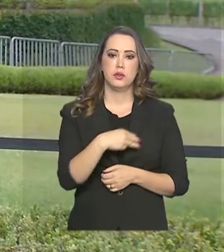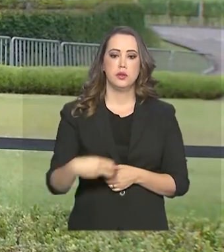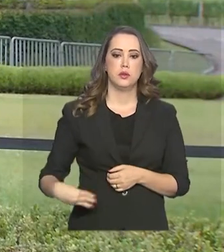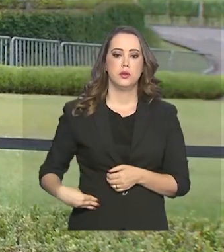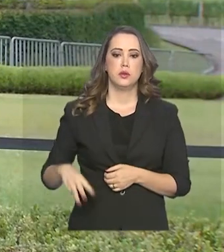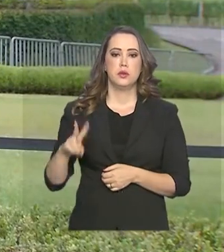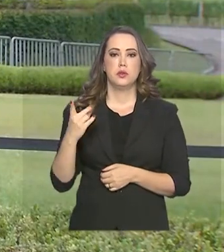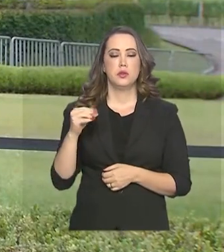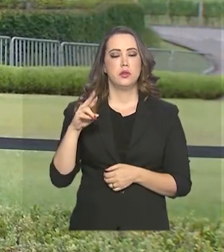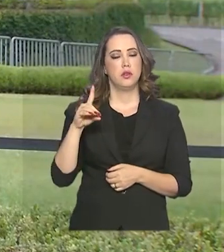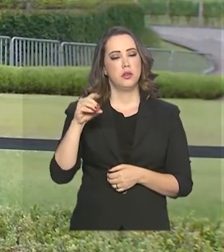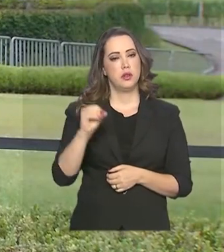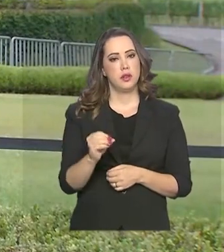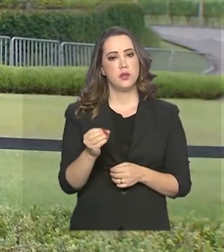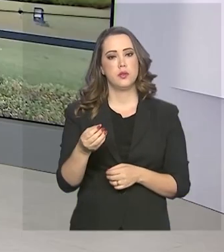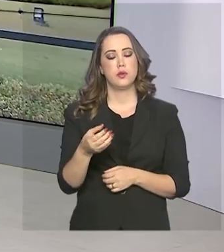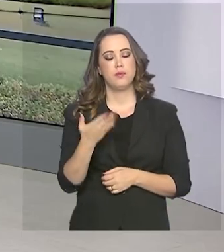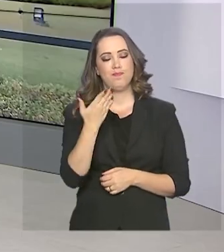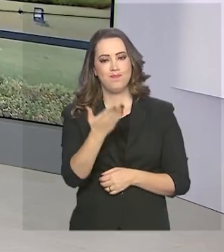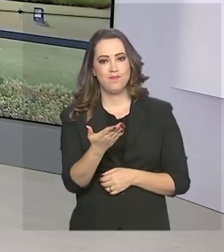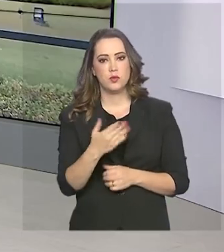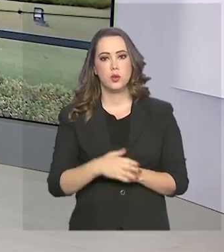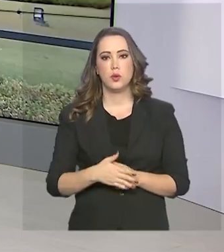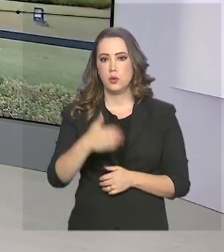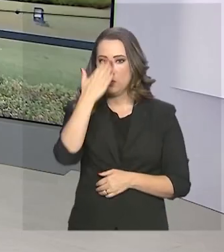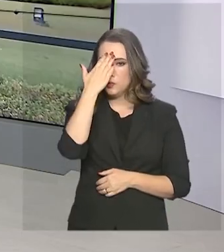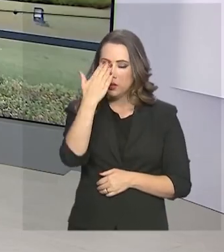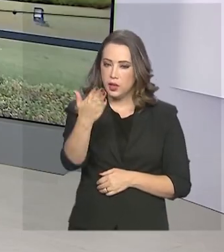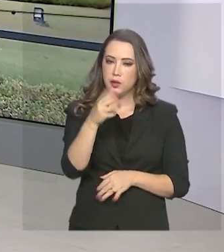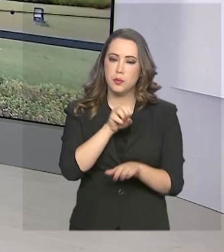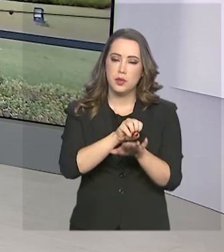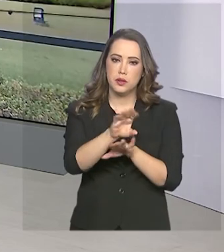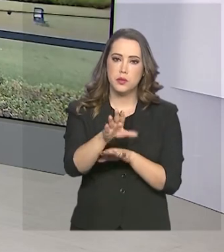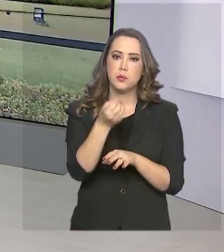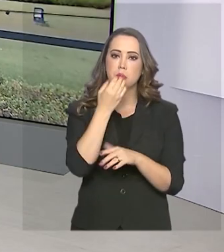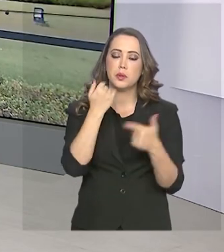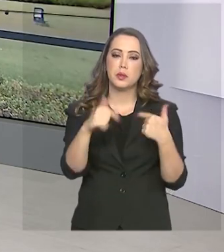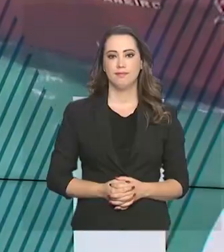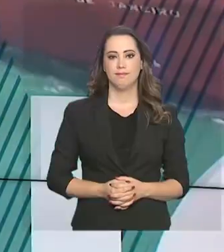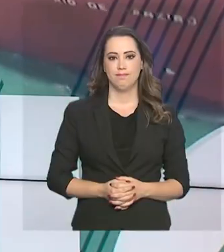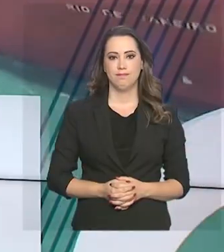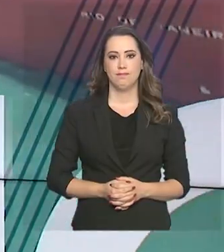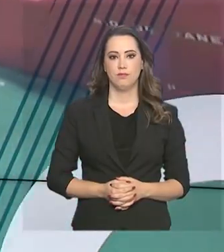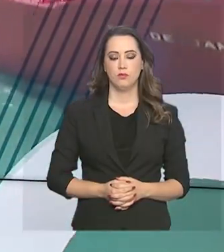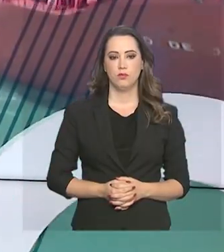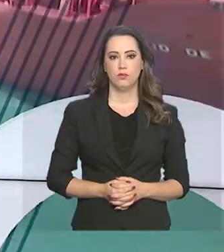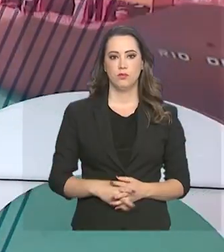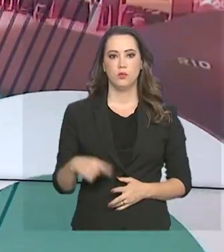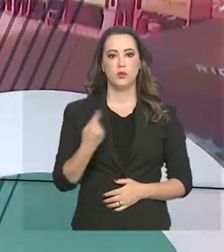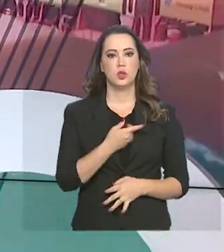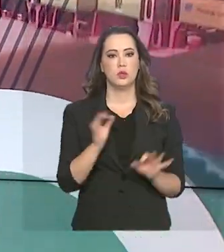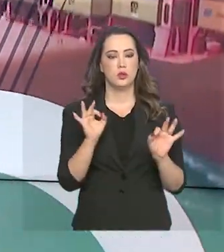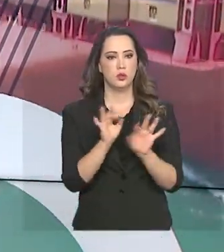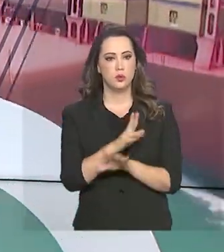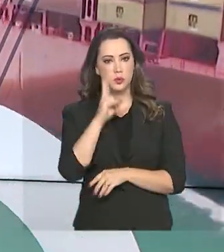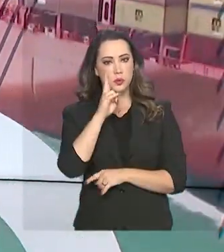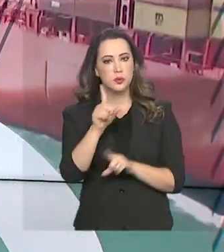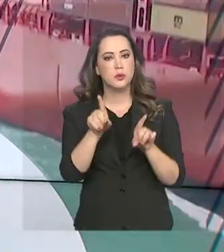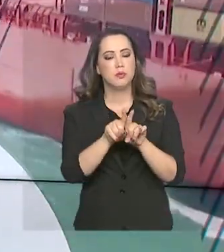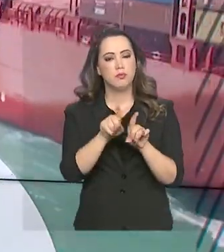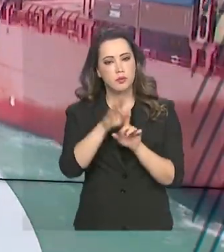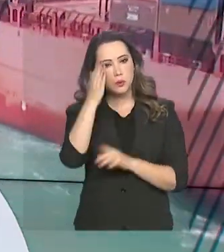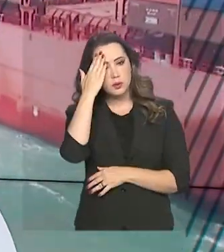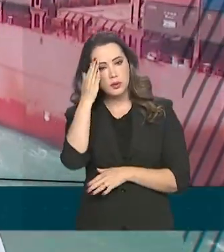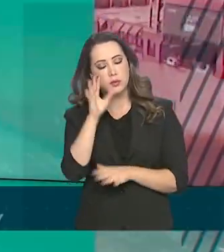Ernesto Araújo. Roberto. Tá certo, Dani. Obrigado pelas informações. Bom trabalho aí para você. A gente fica por aqui. Continue